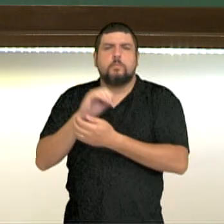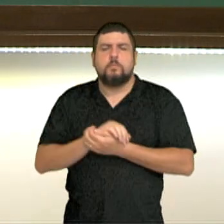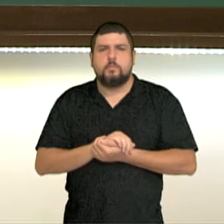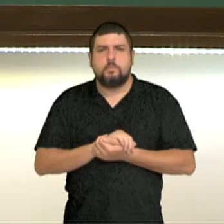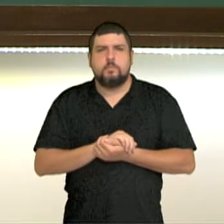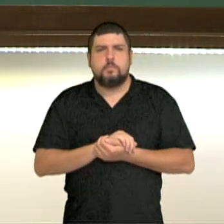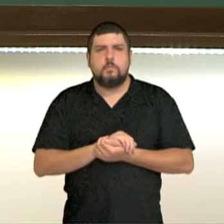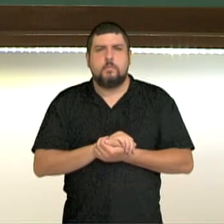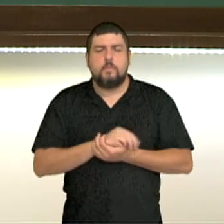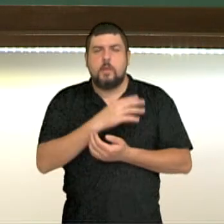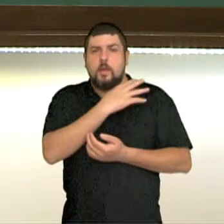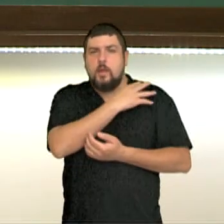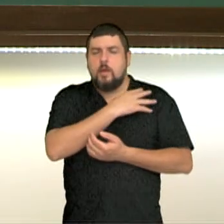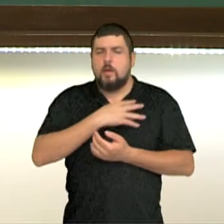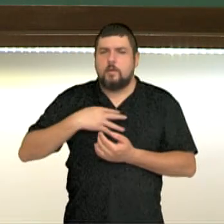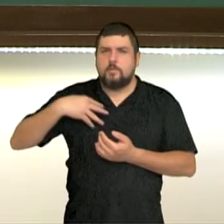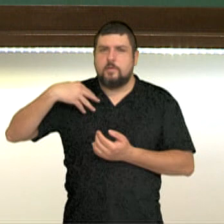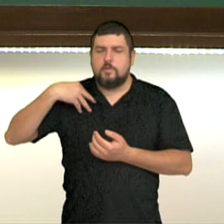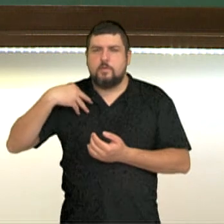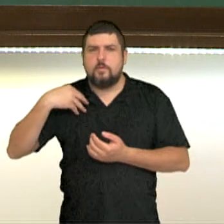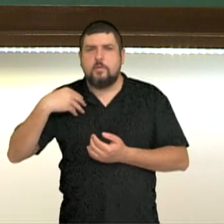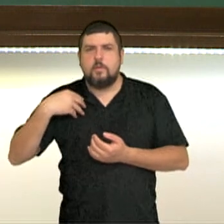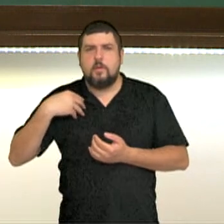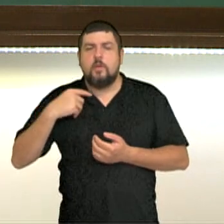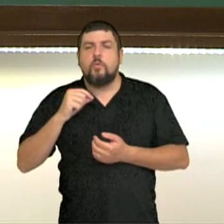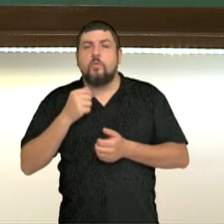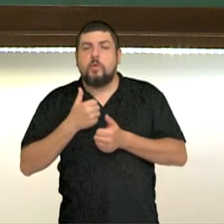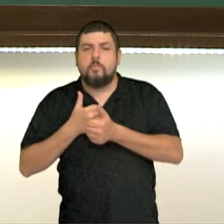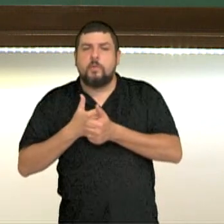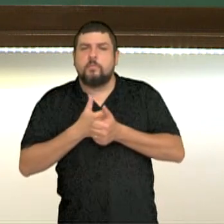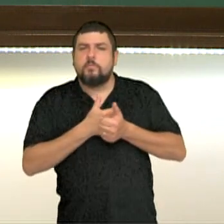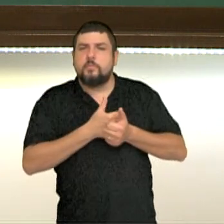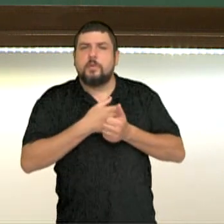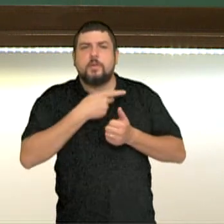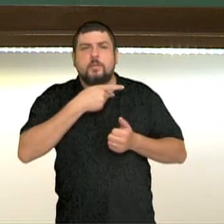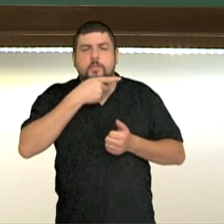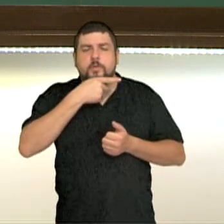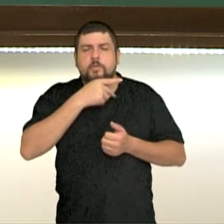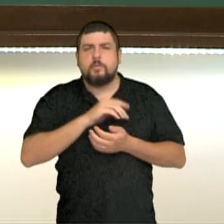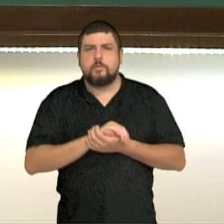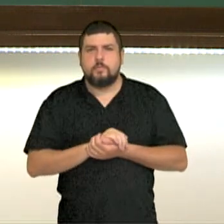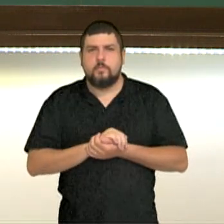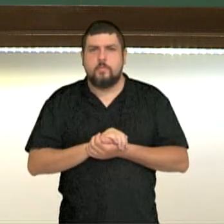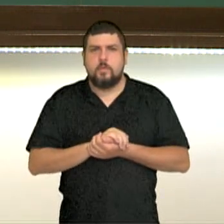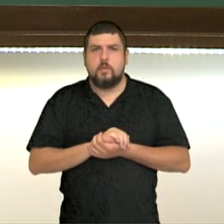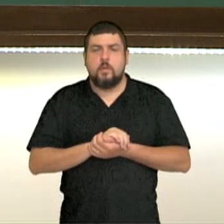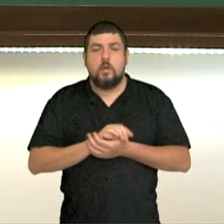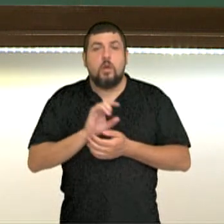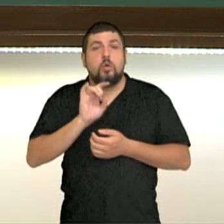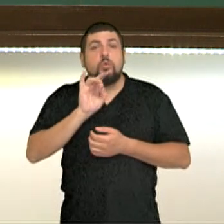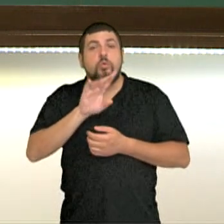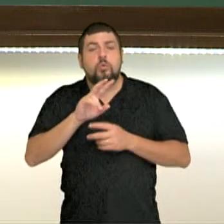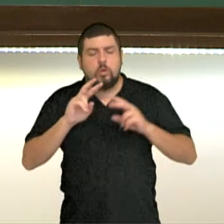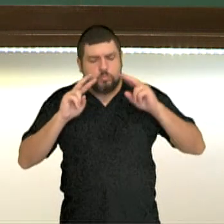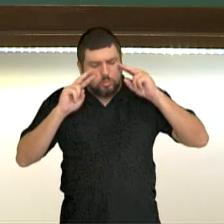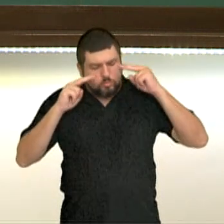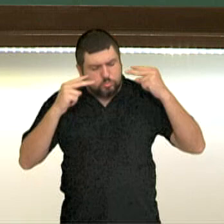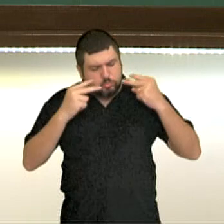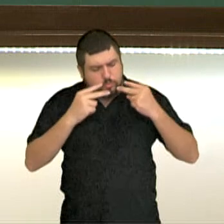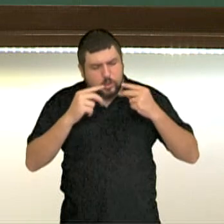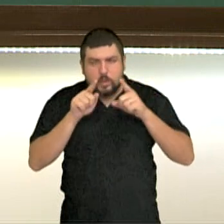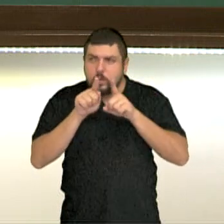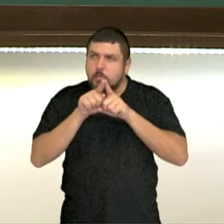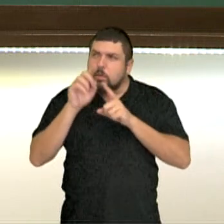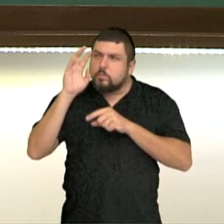discípulo de Platão, mudou um pouquinho as coisas, mudou a regra do jogo. Ao invés de simplesmente olharmos para a nossa alma e para o mundo das